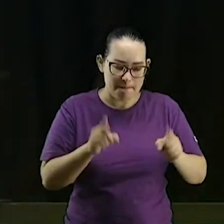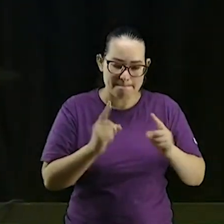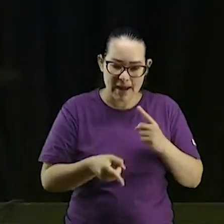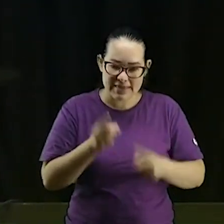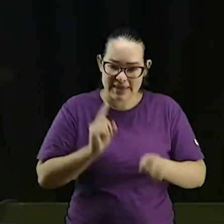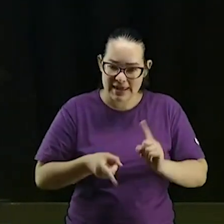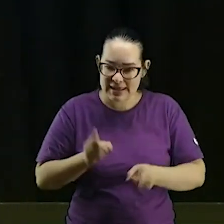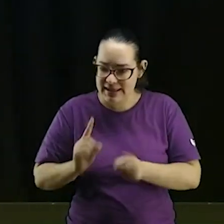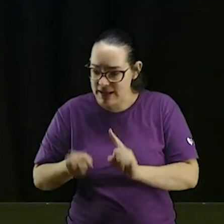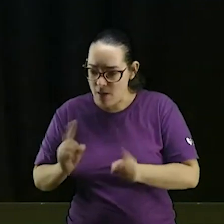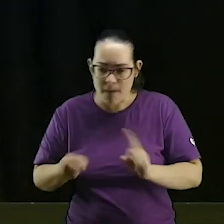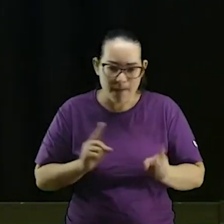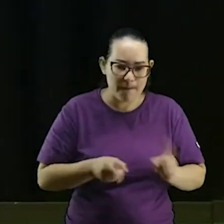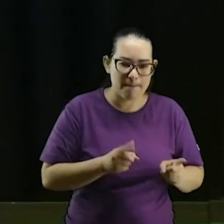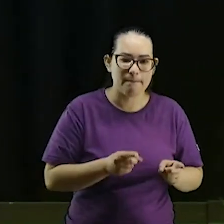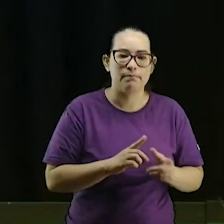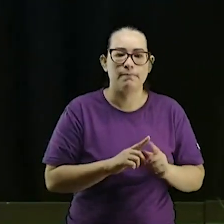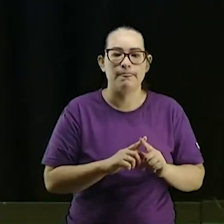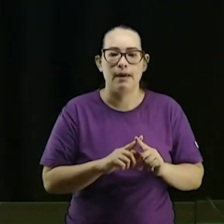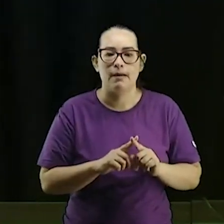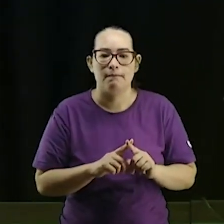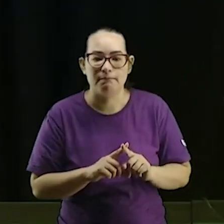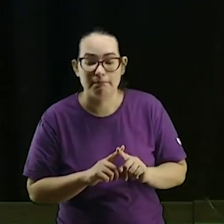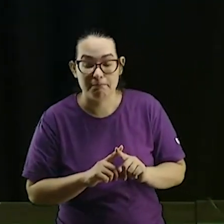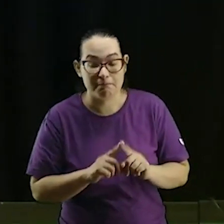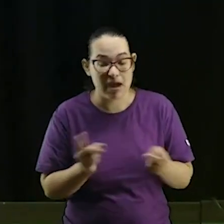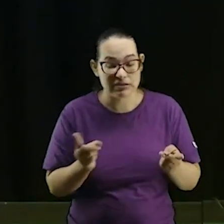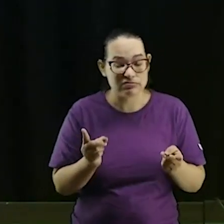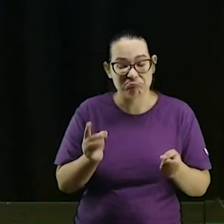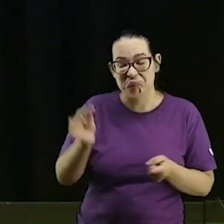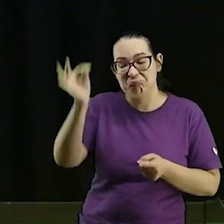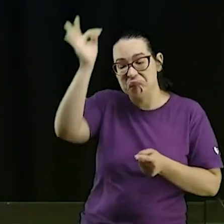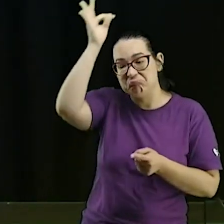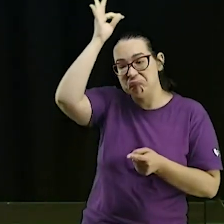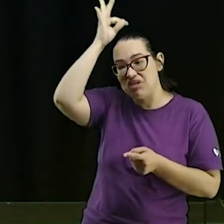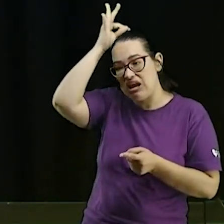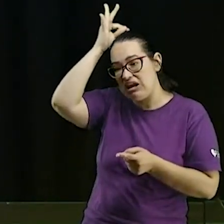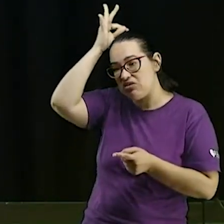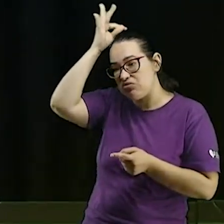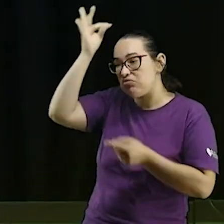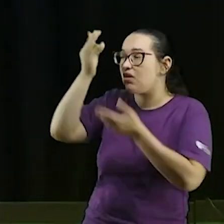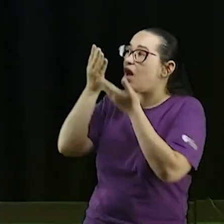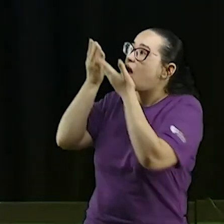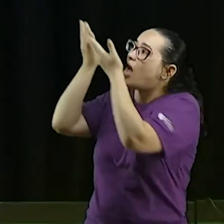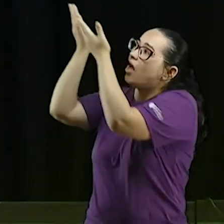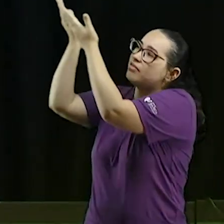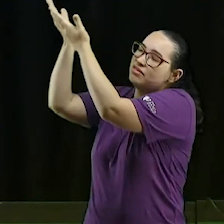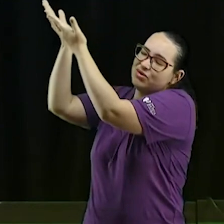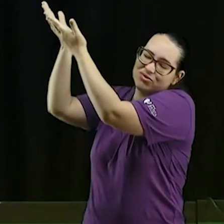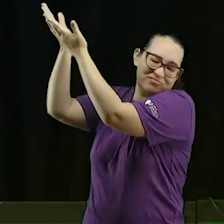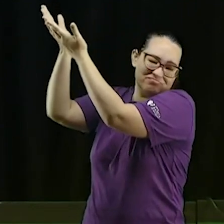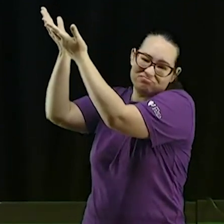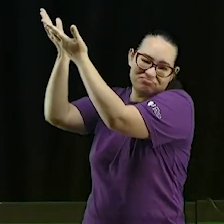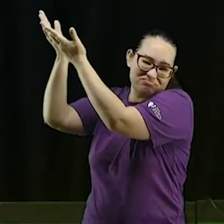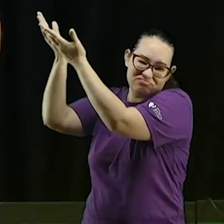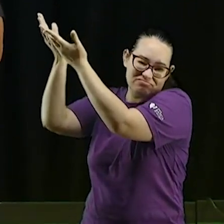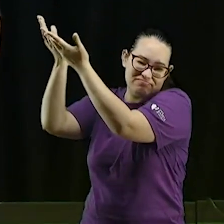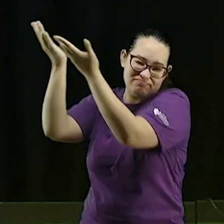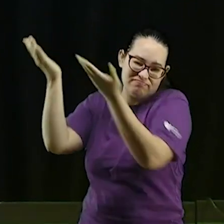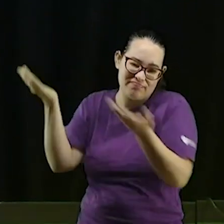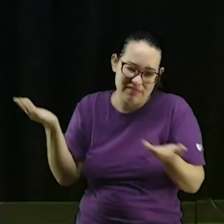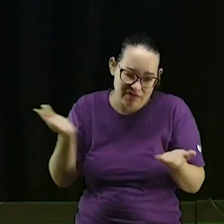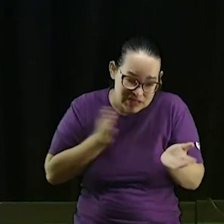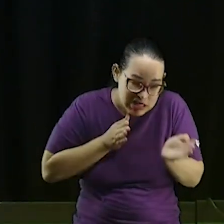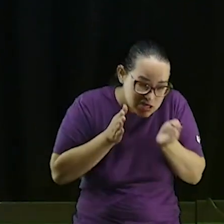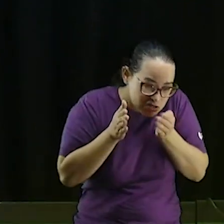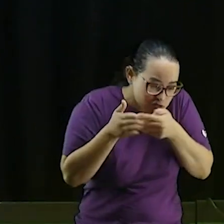só que você não quer entregar teu talento ao Senhor é aquele que enterra o talento você tem um talento você